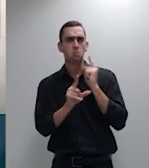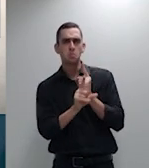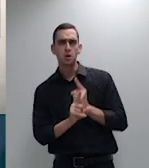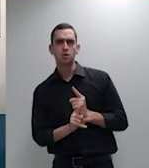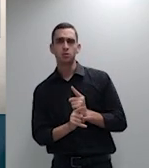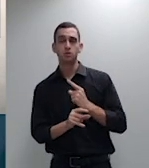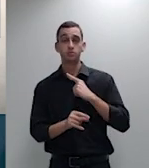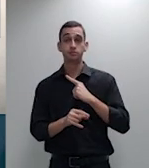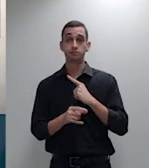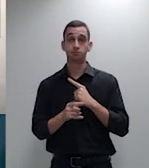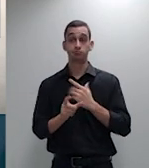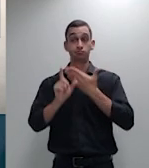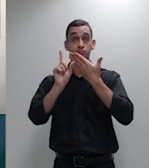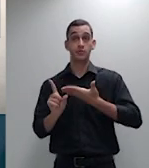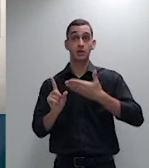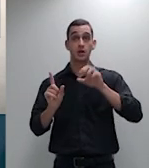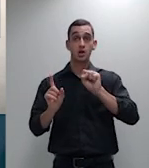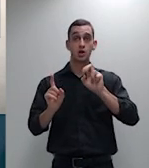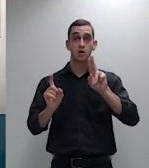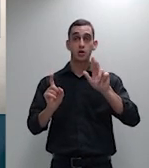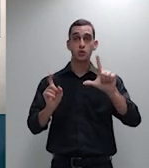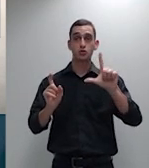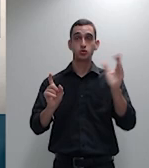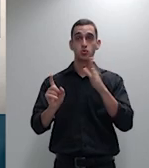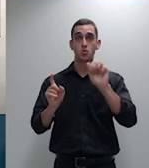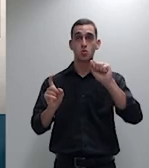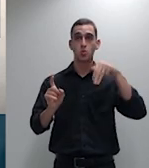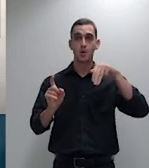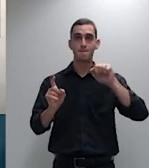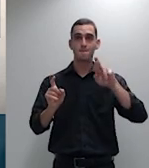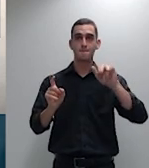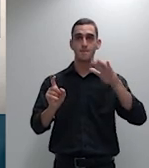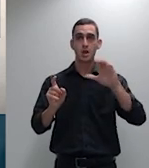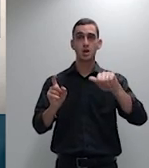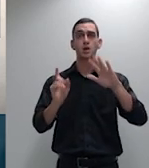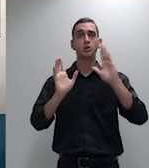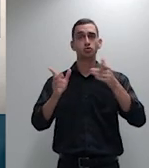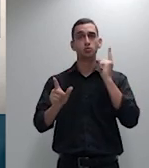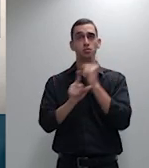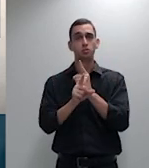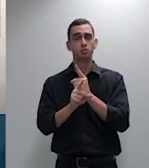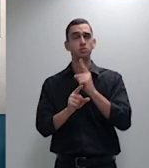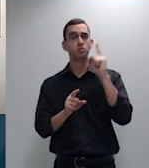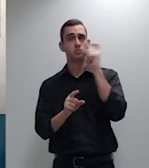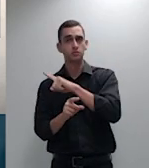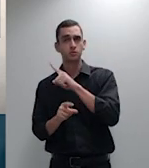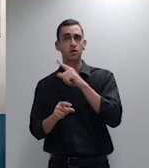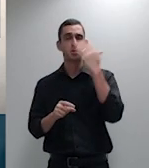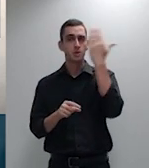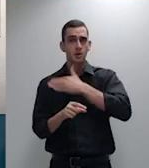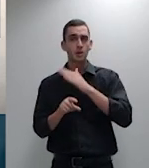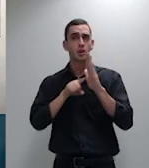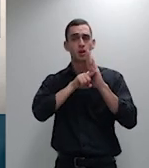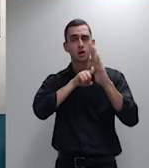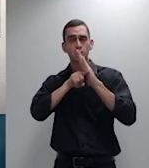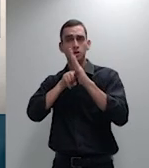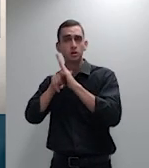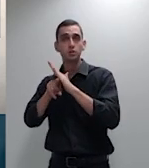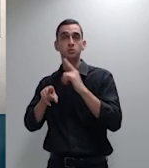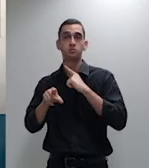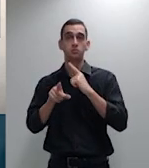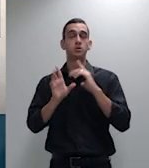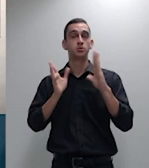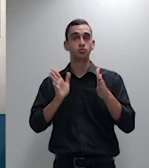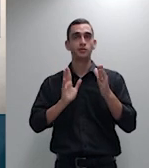dificuldade operacional para produzir essa prova atuarial nos milhares de processos que tramitam no país